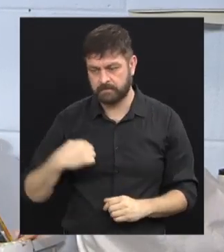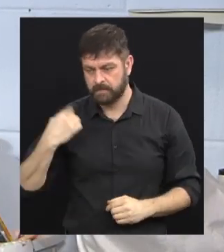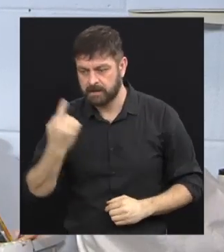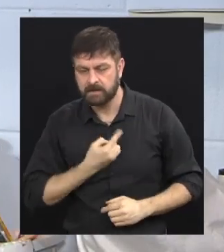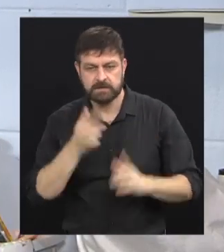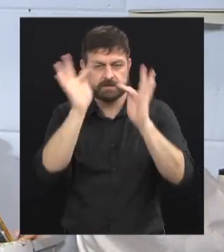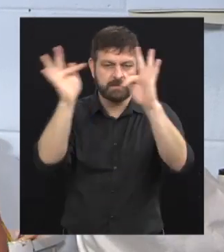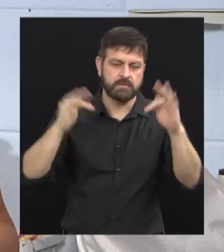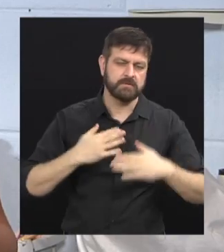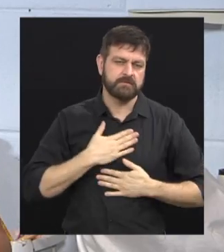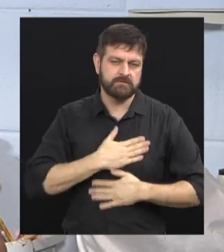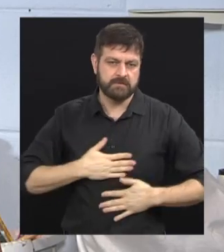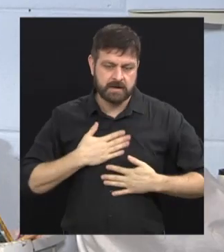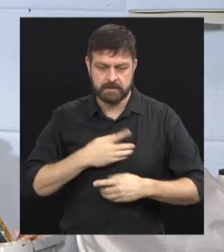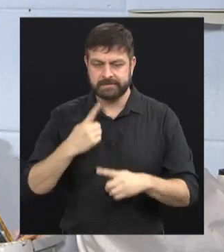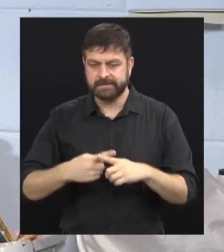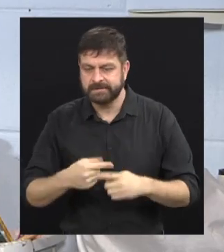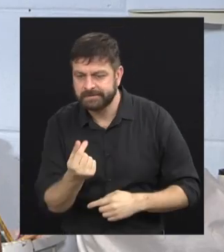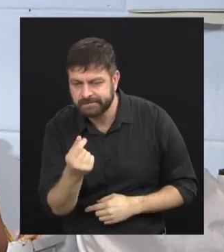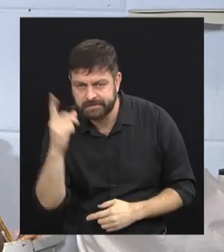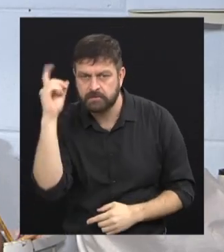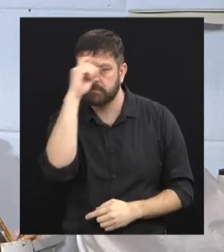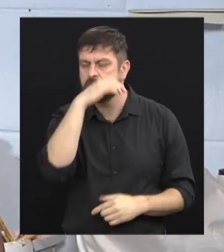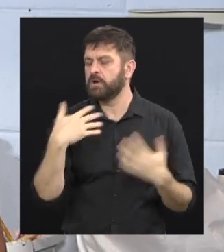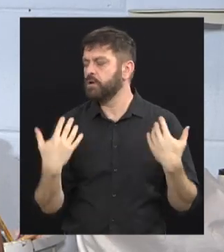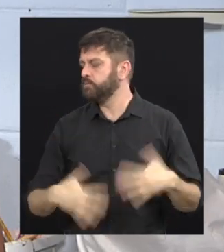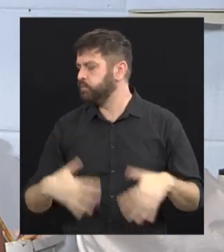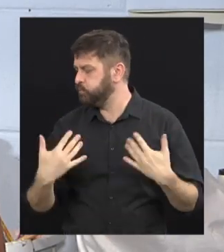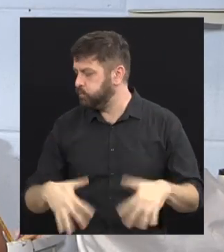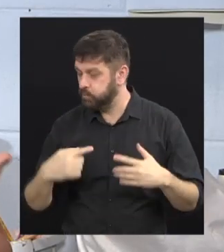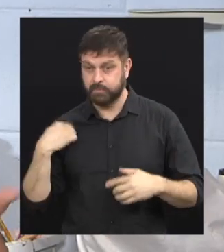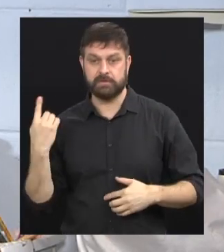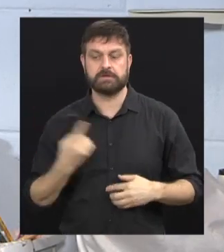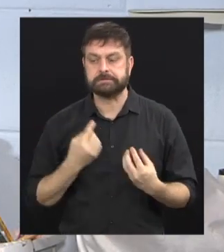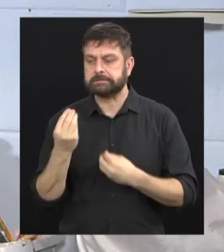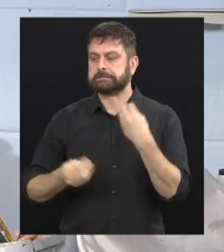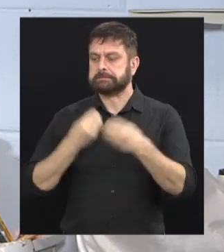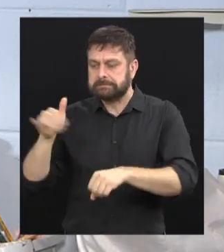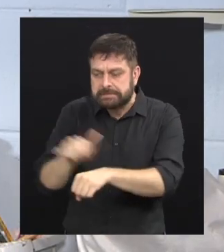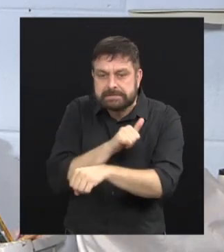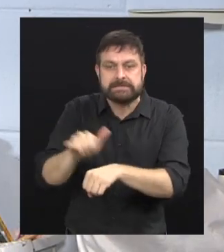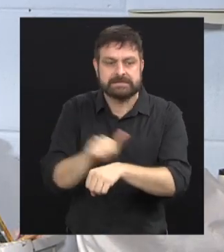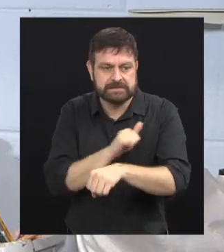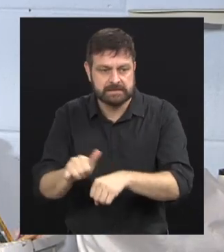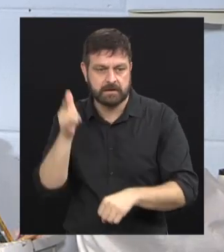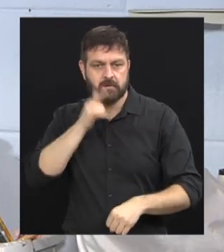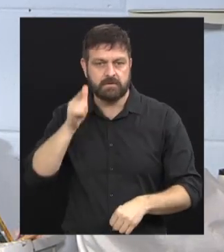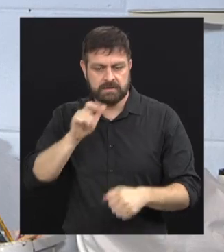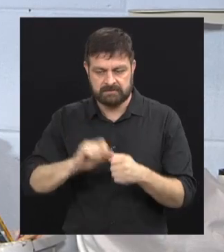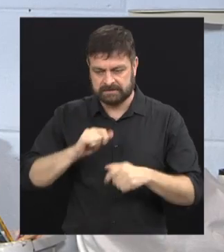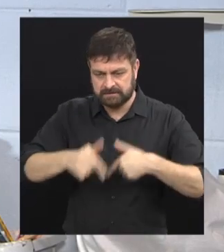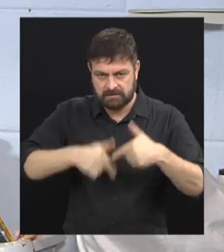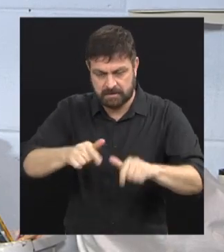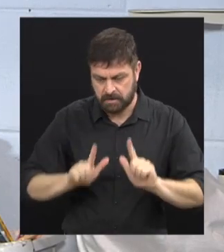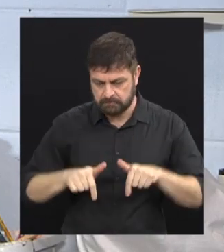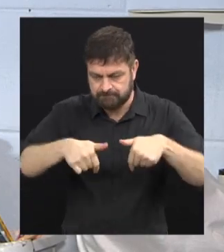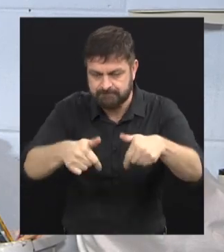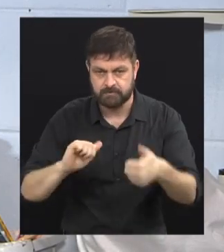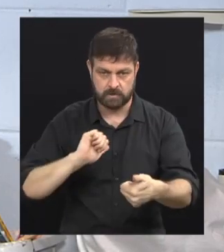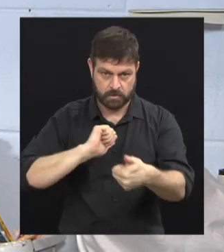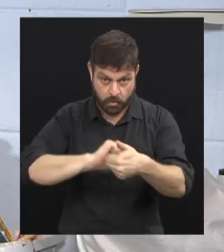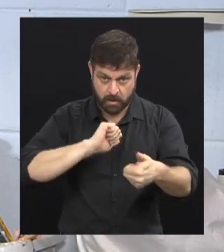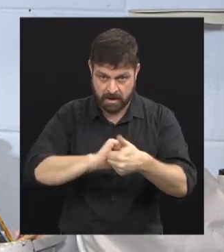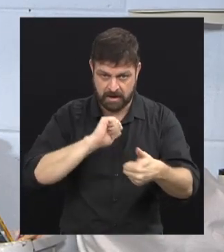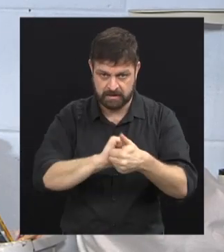assim, a gente está muito feliz, só que as dificuldades financeiras são enormes e a gente tem que se virar para manter, né, todo esse trabalho de